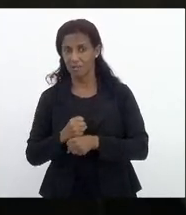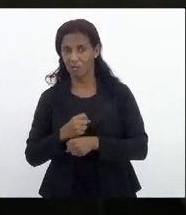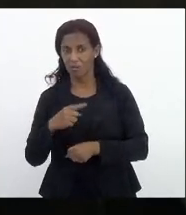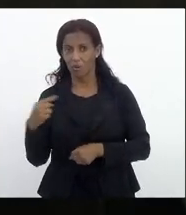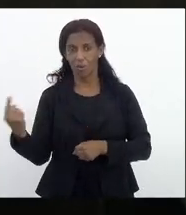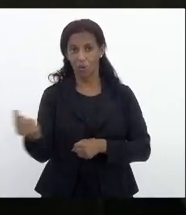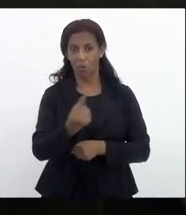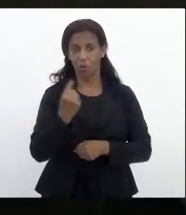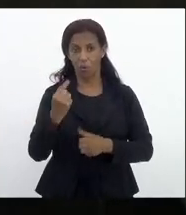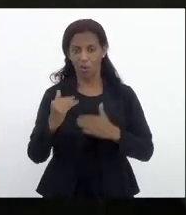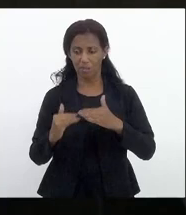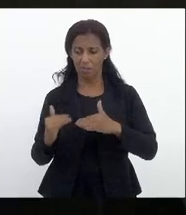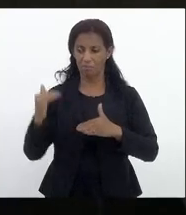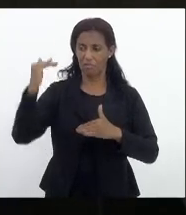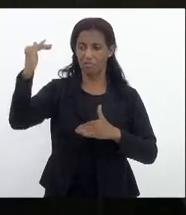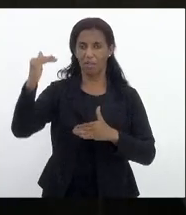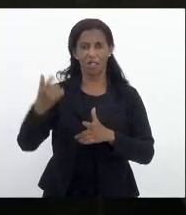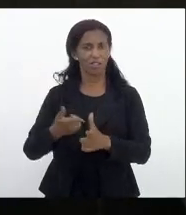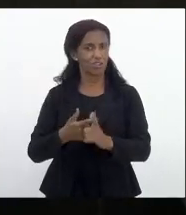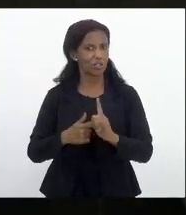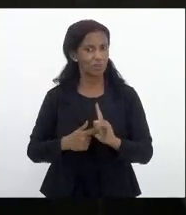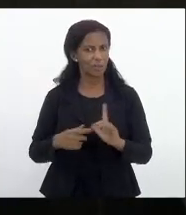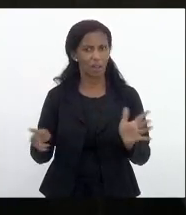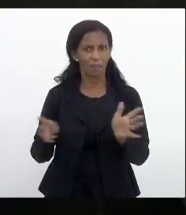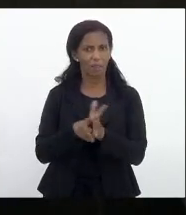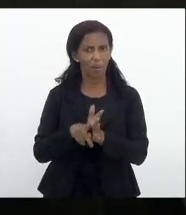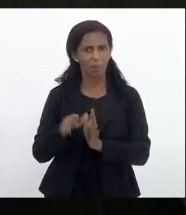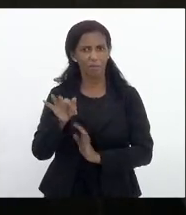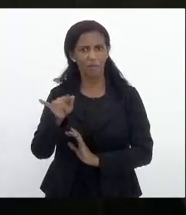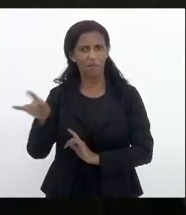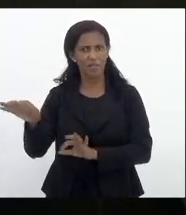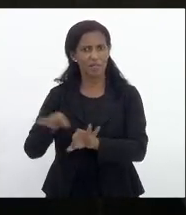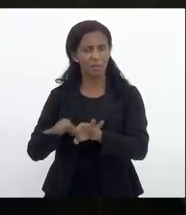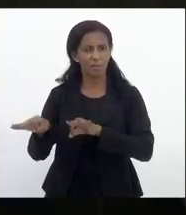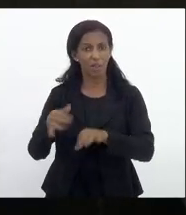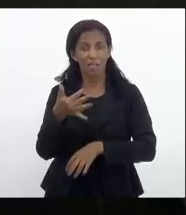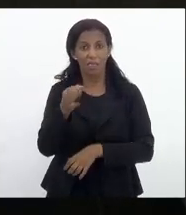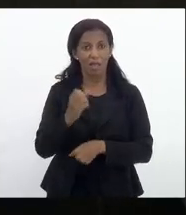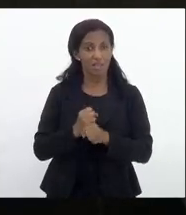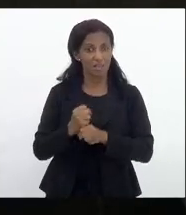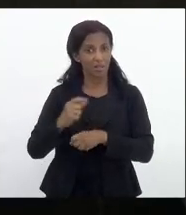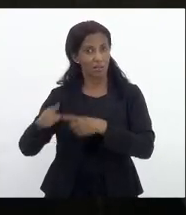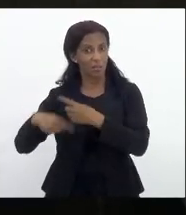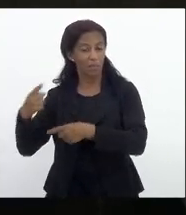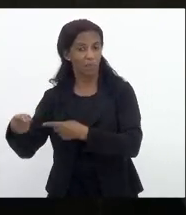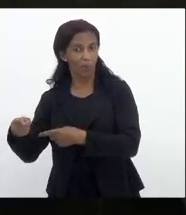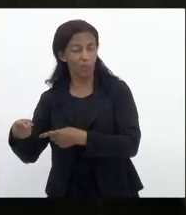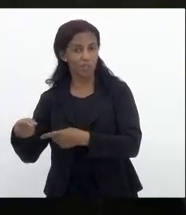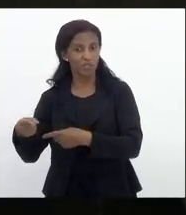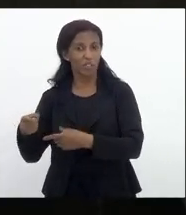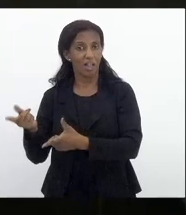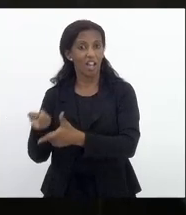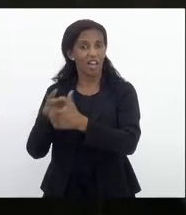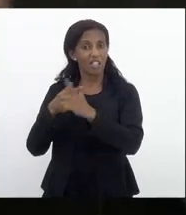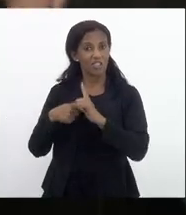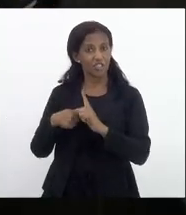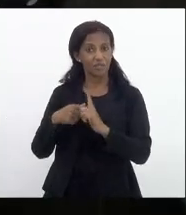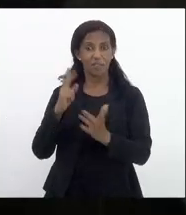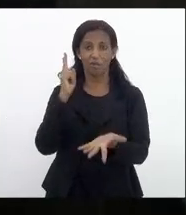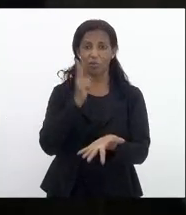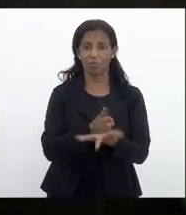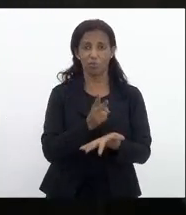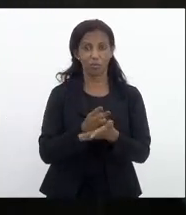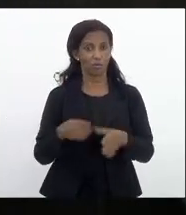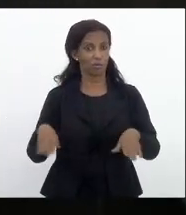subimos a nossa dívida e a própria fazenda projeta que dez anos depois o estoque da nossa dívida será praticamente o mesmo